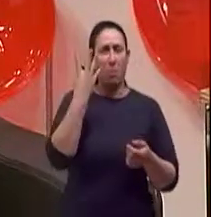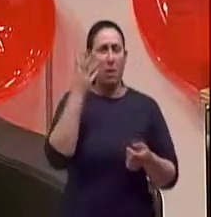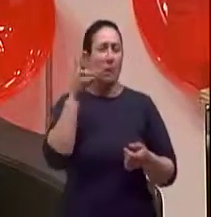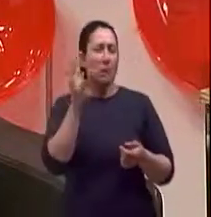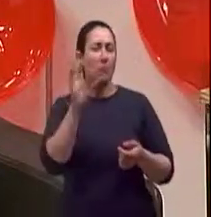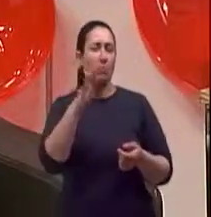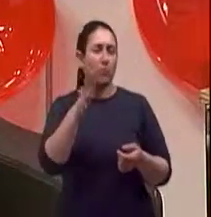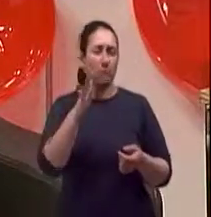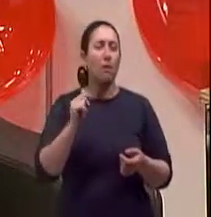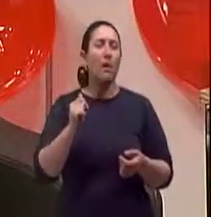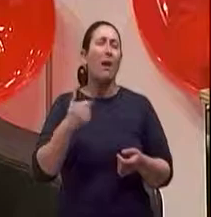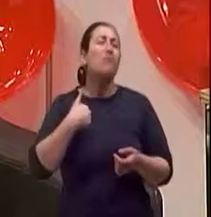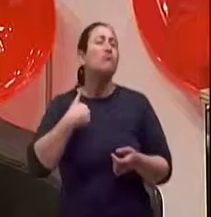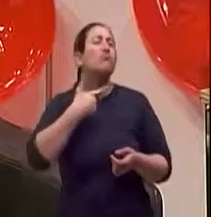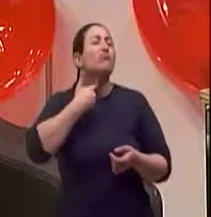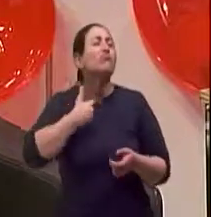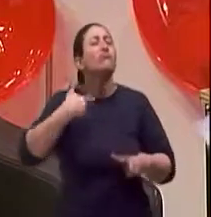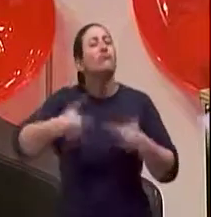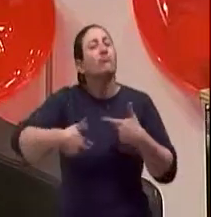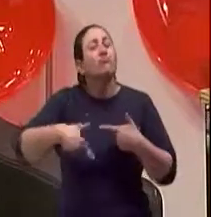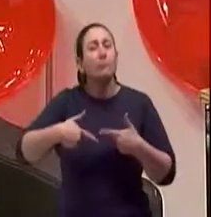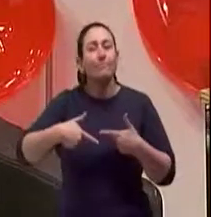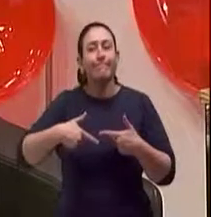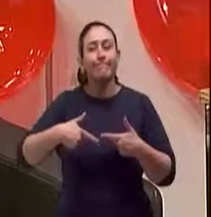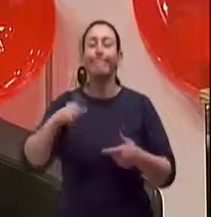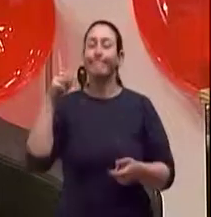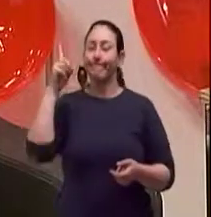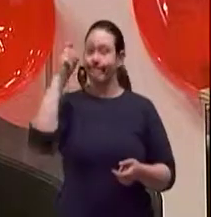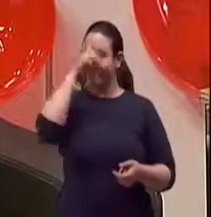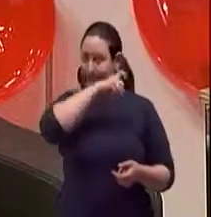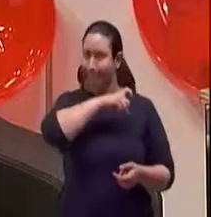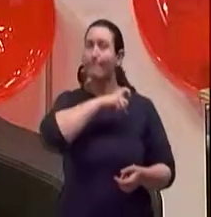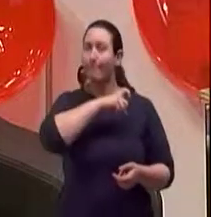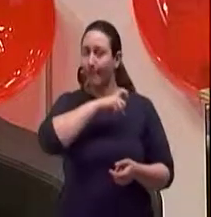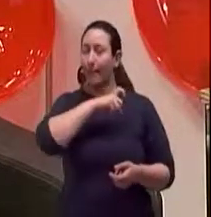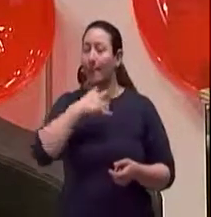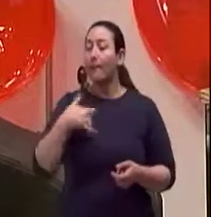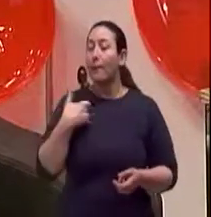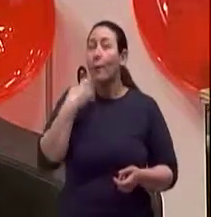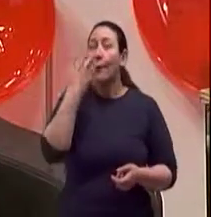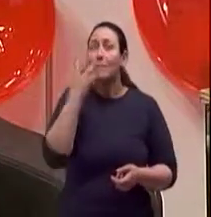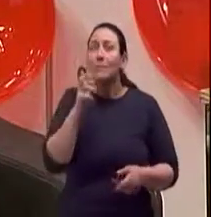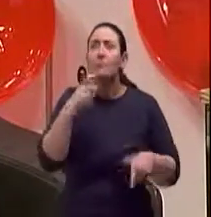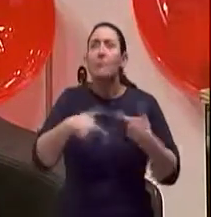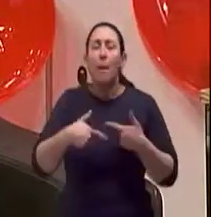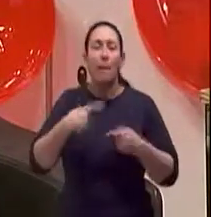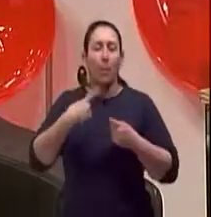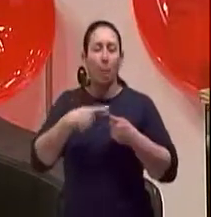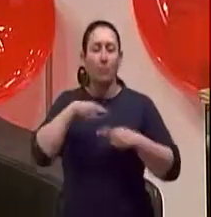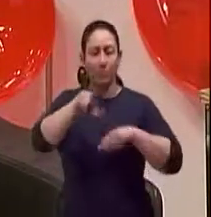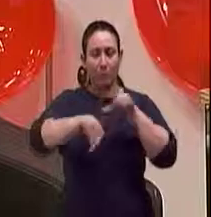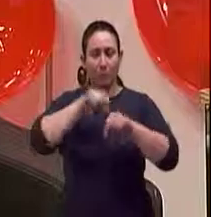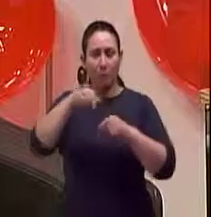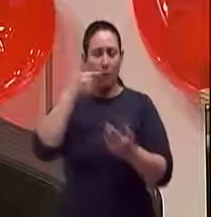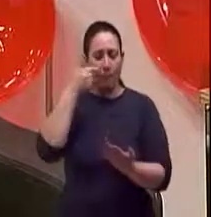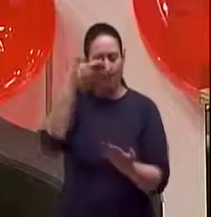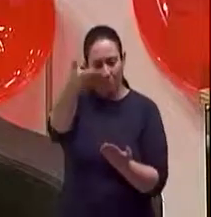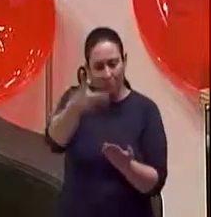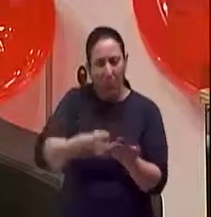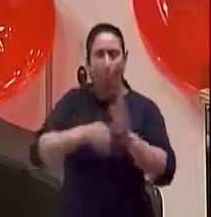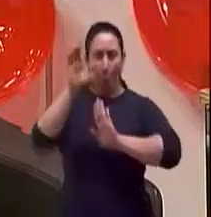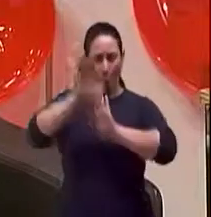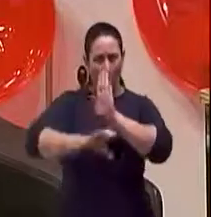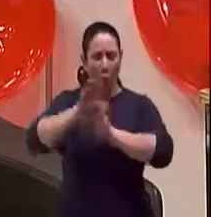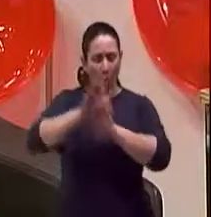gostaria de me inserir novamente no mercado de trabalho. É difícil, é difícil porque, às vezes, numa pré-seleção, se olha um currículo,